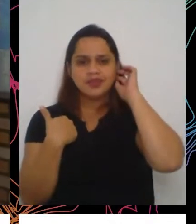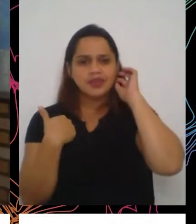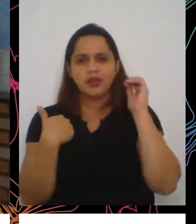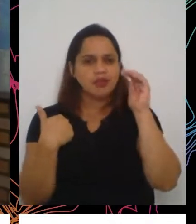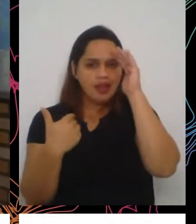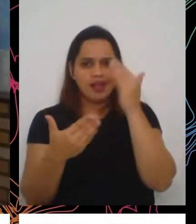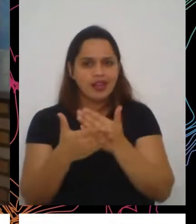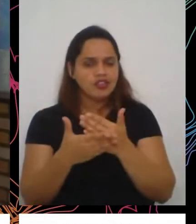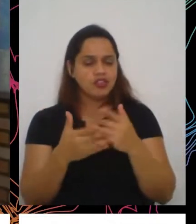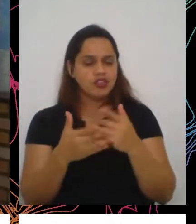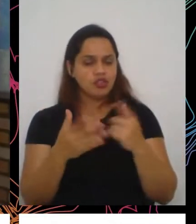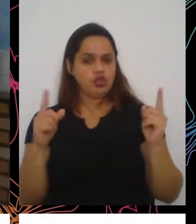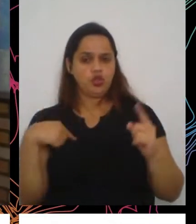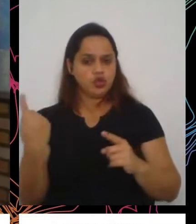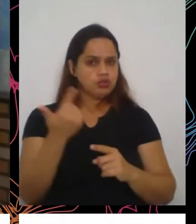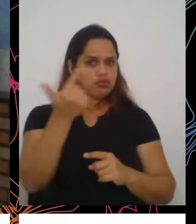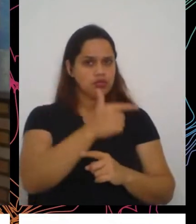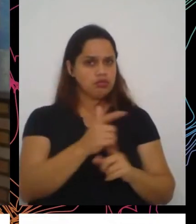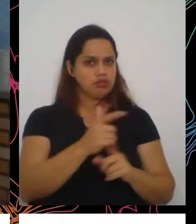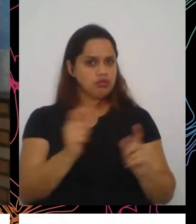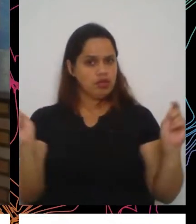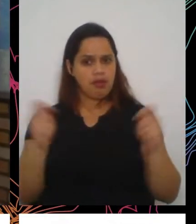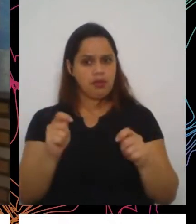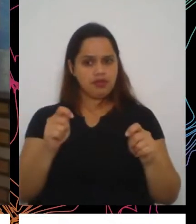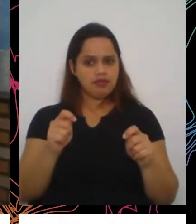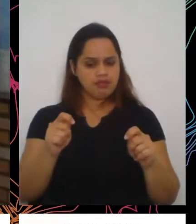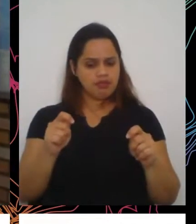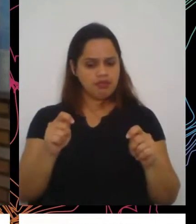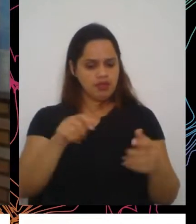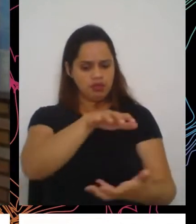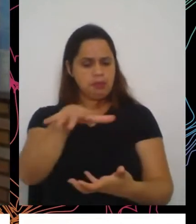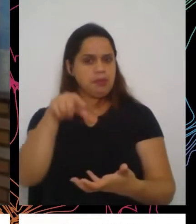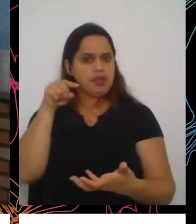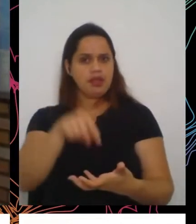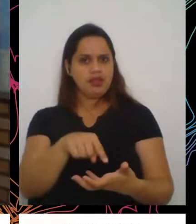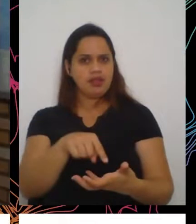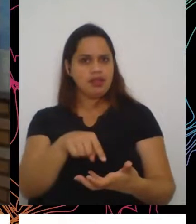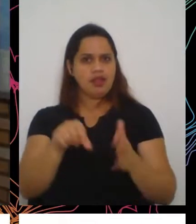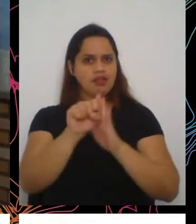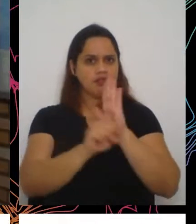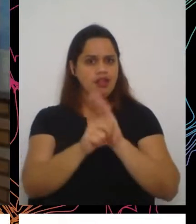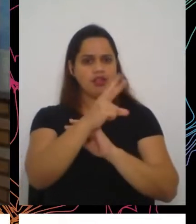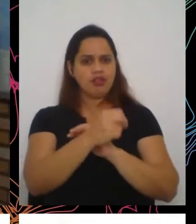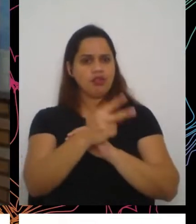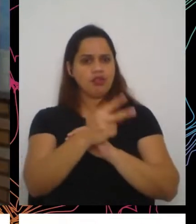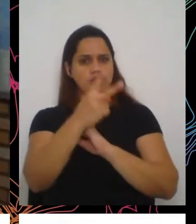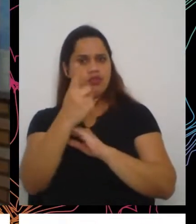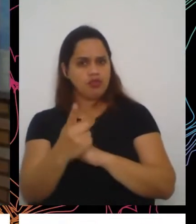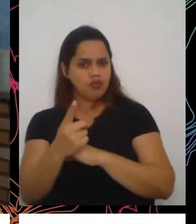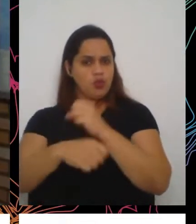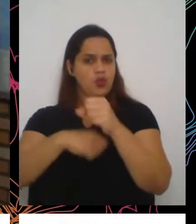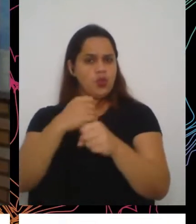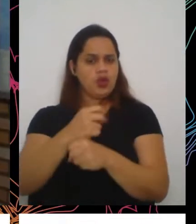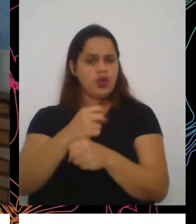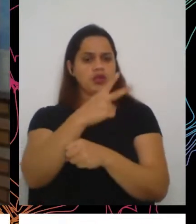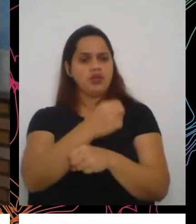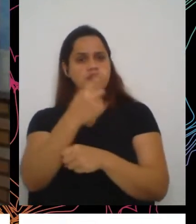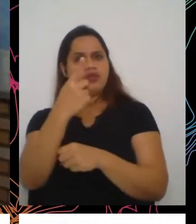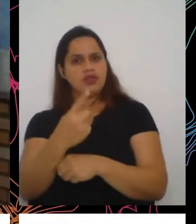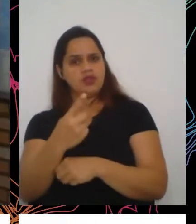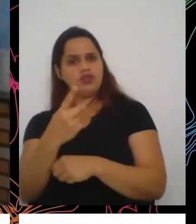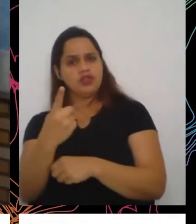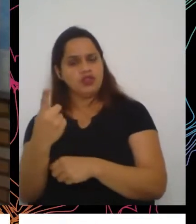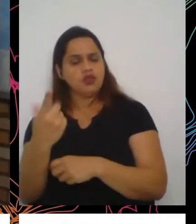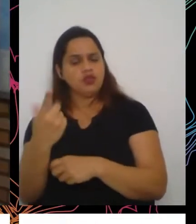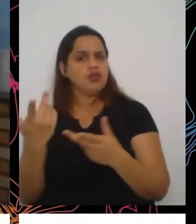capacidade do planeta no século XXI, ano de 2021, em não resolver um problema